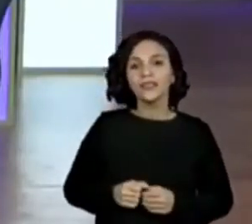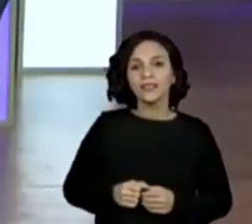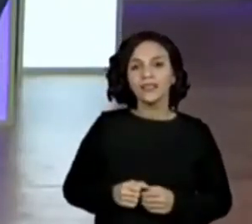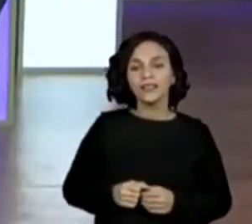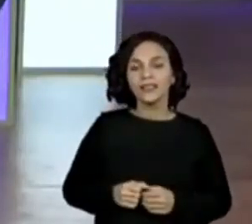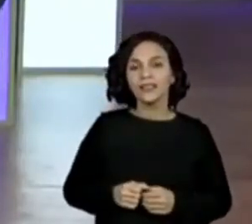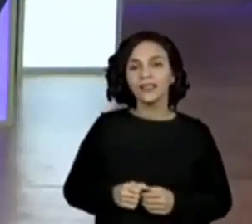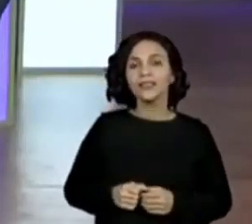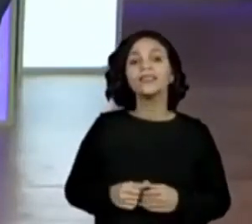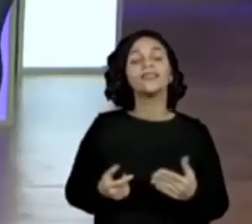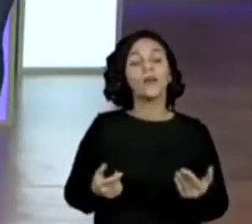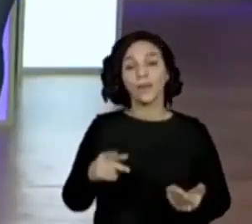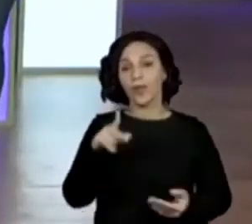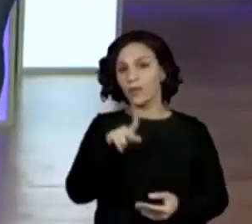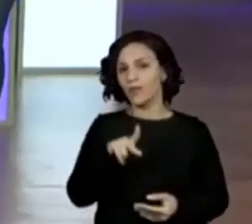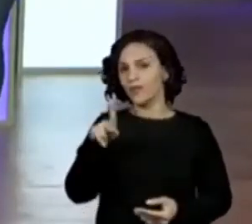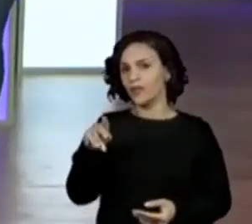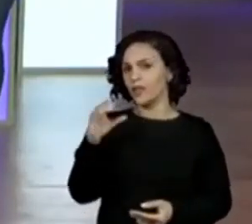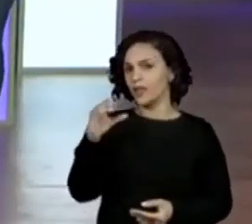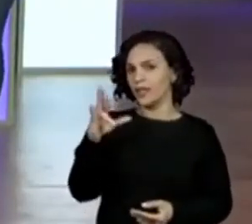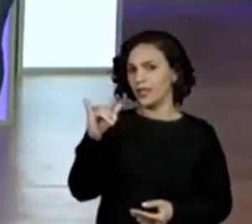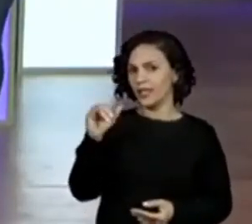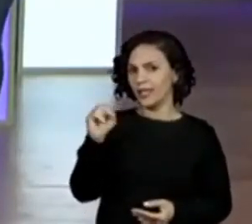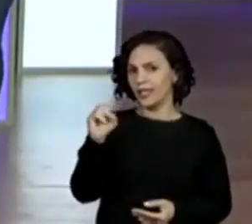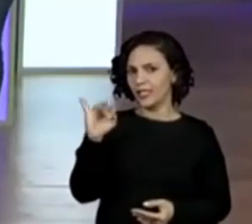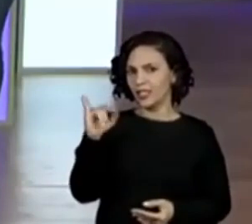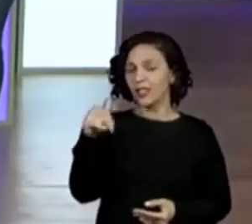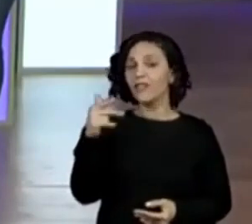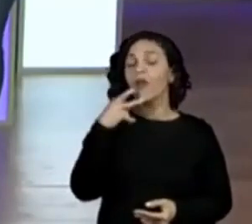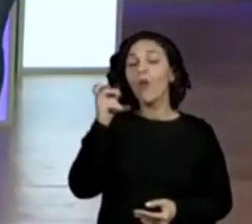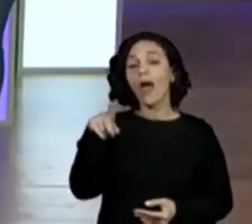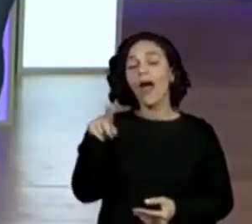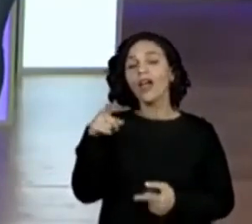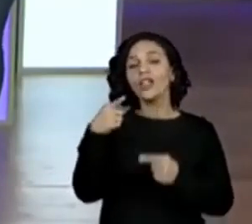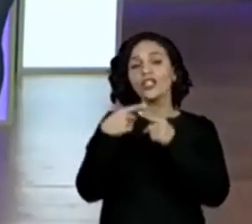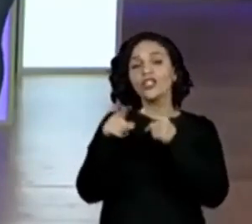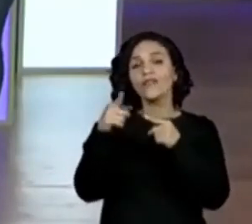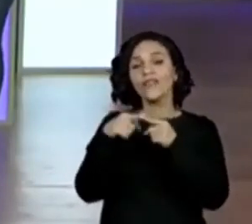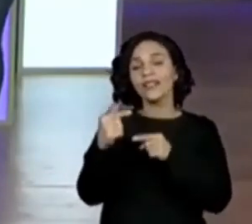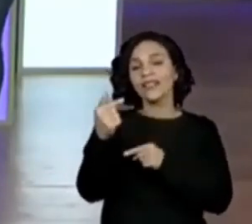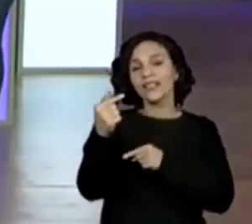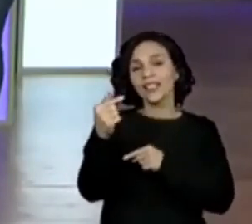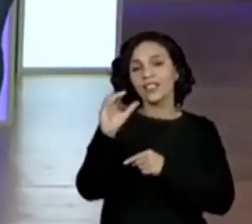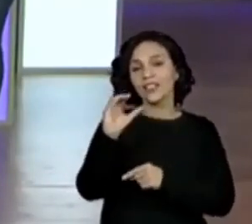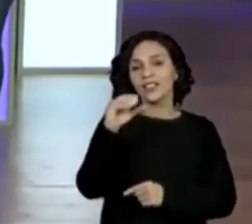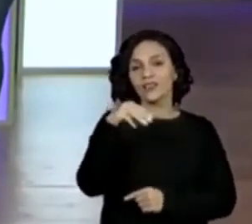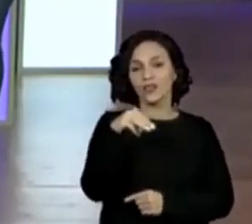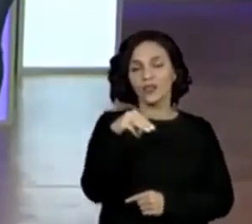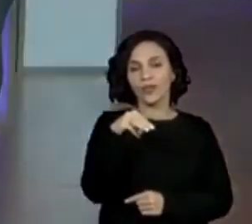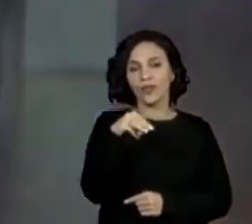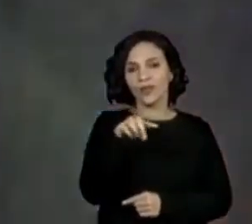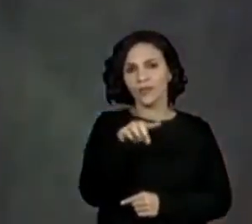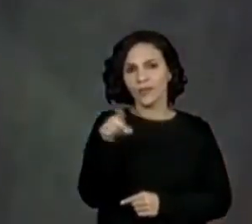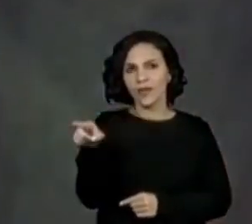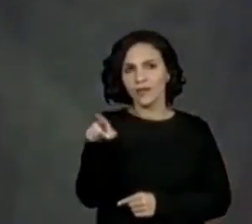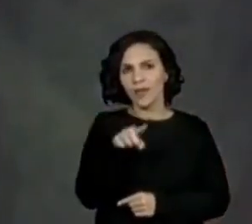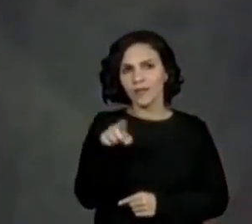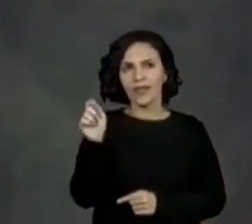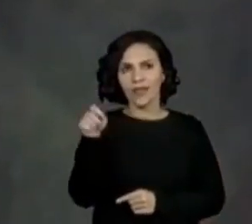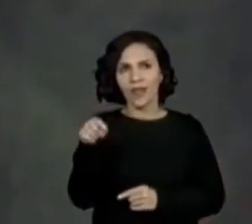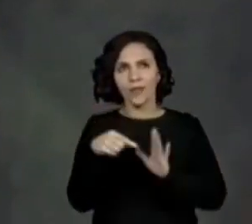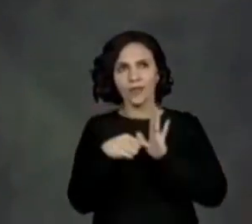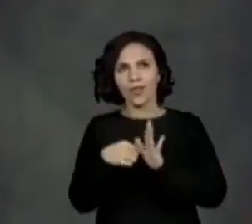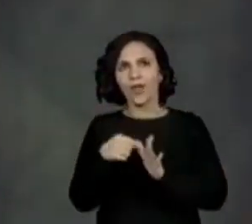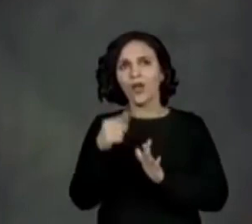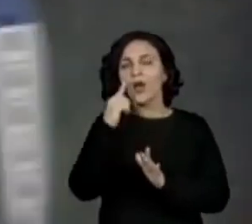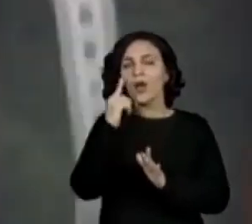Professora Cristina falando. Foram mais sete centímetros que eu andei. Será que eu consigo mostrar o oráculo